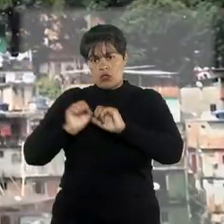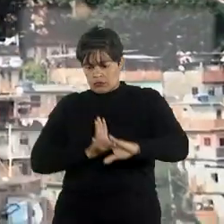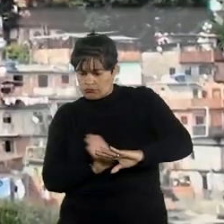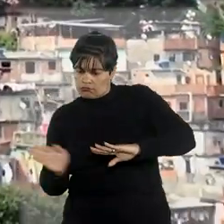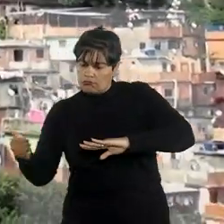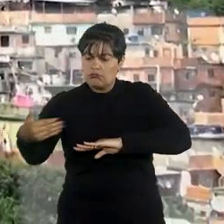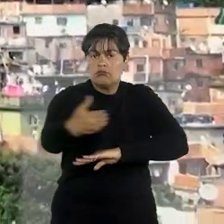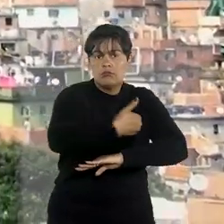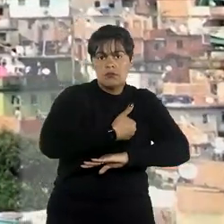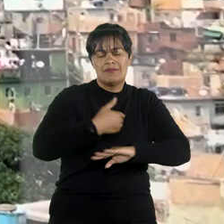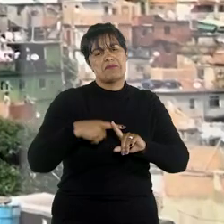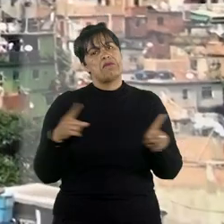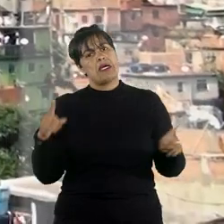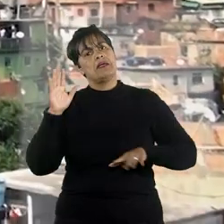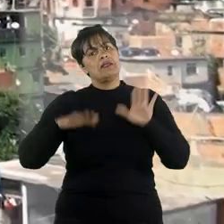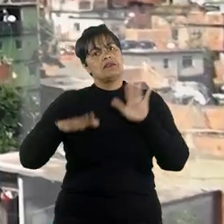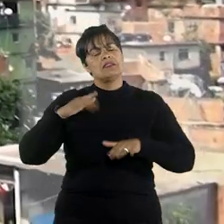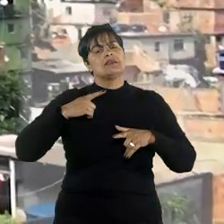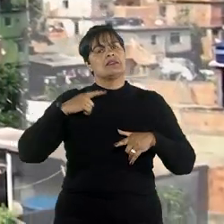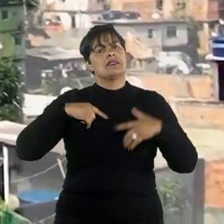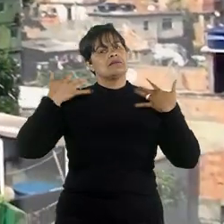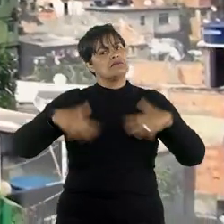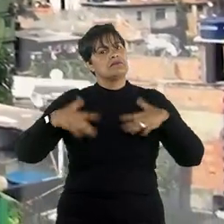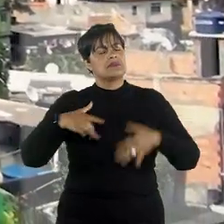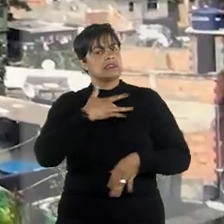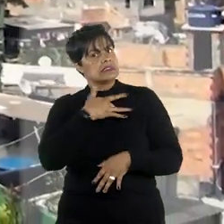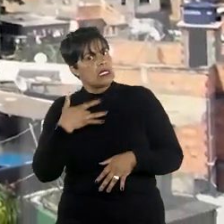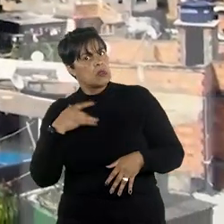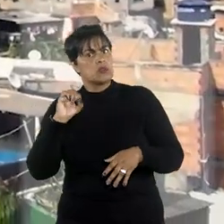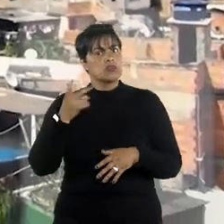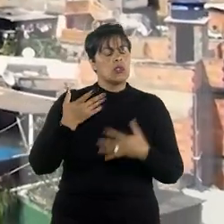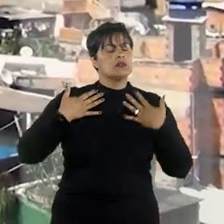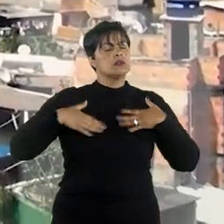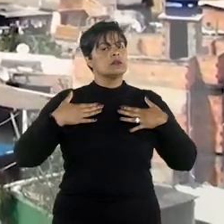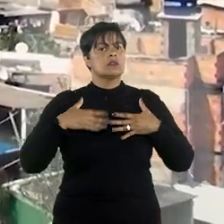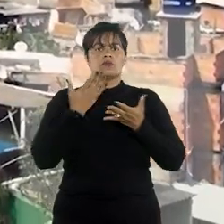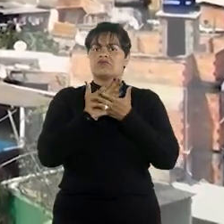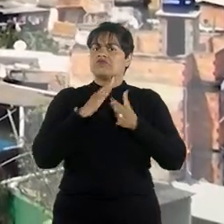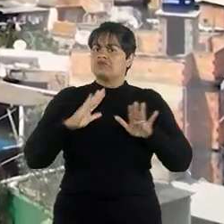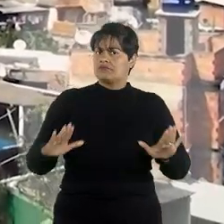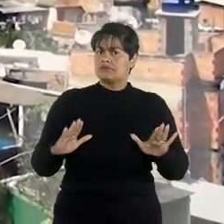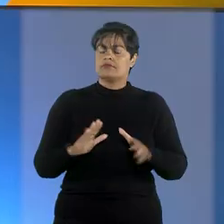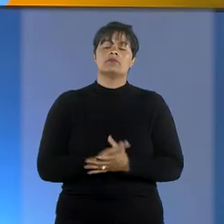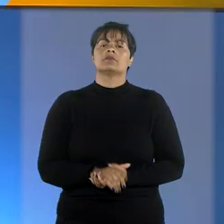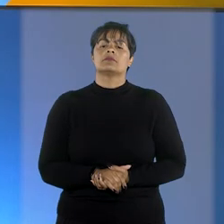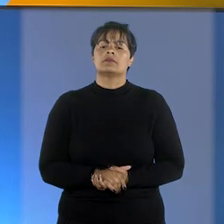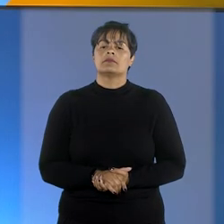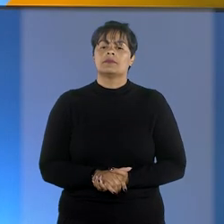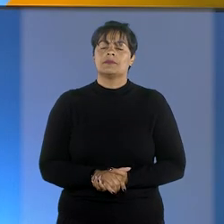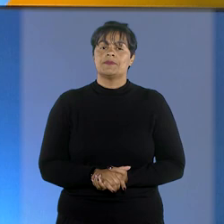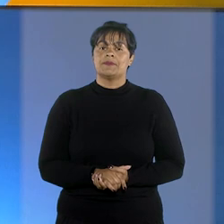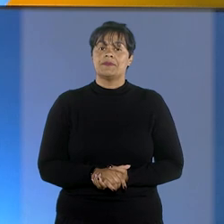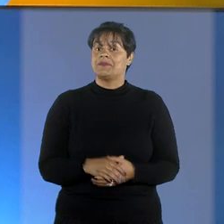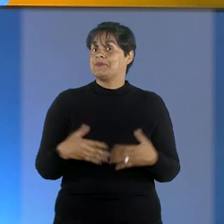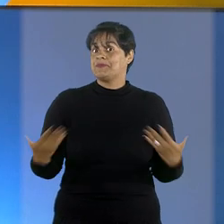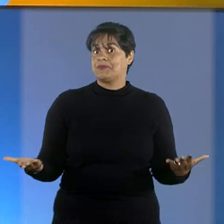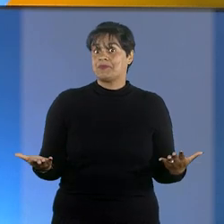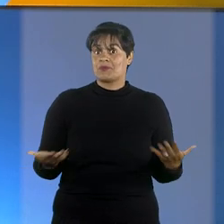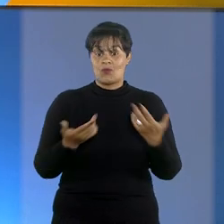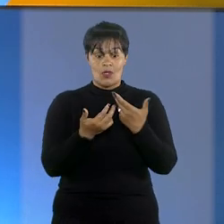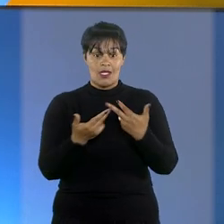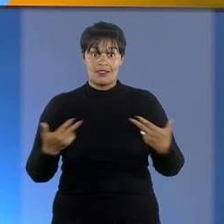com perturbação à saúde, à segurança e ao sossego daqueles que possuem propriedade vizinha. E o STJ